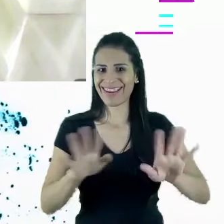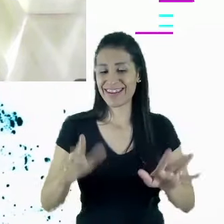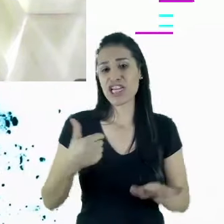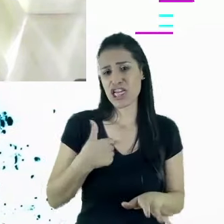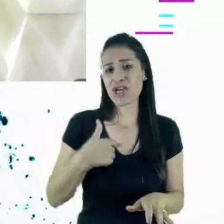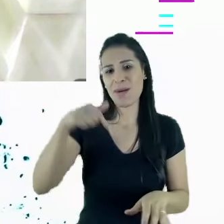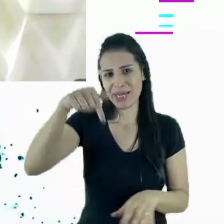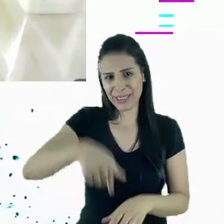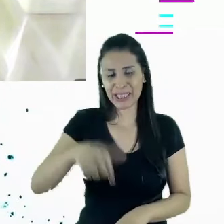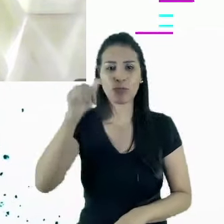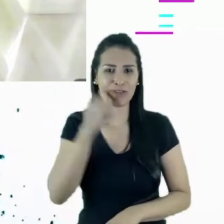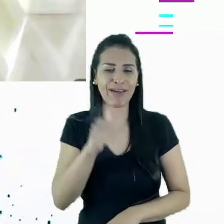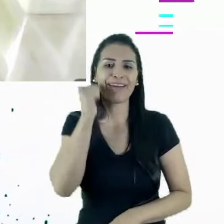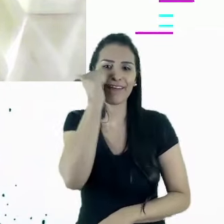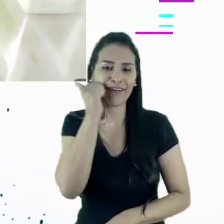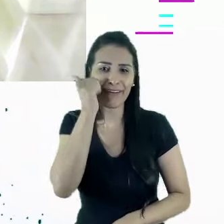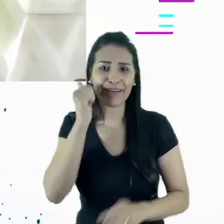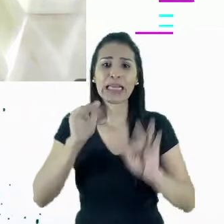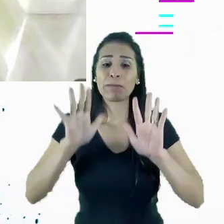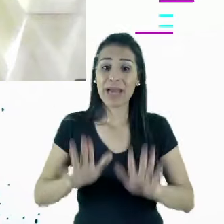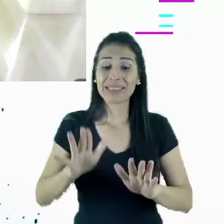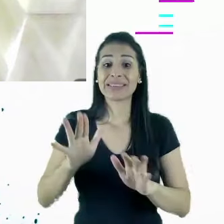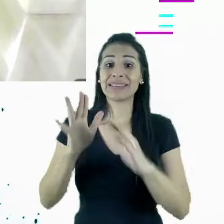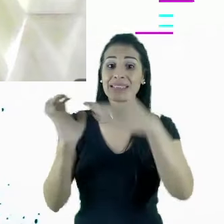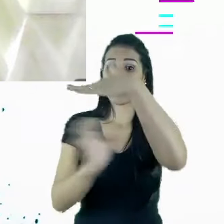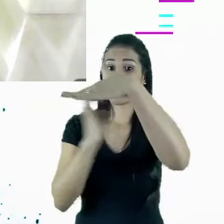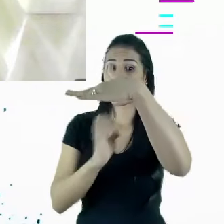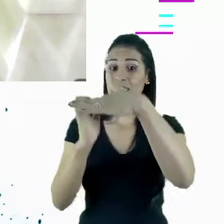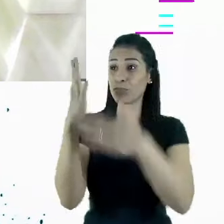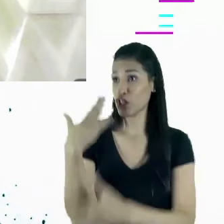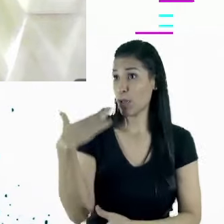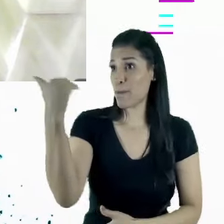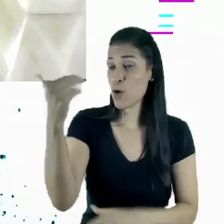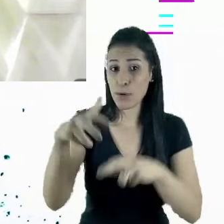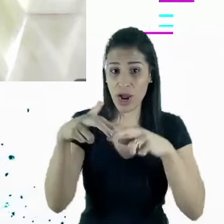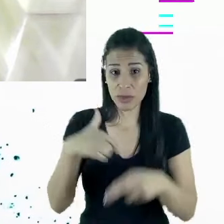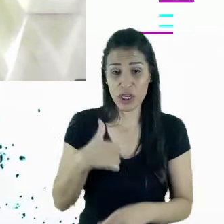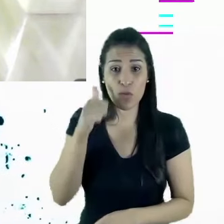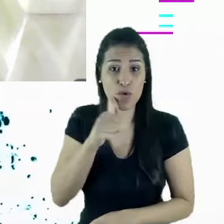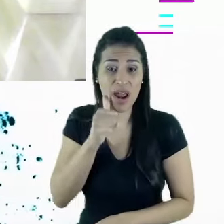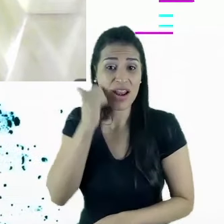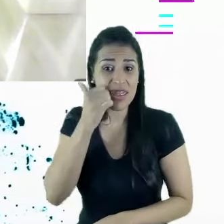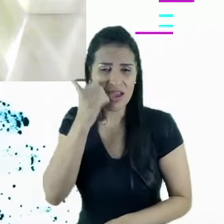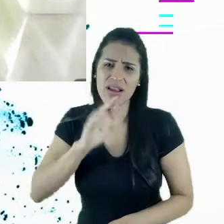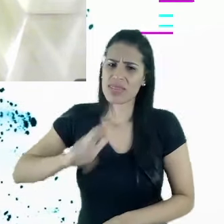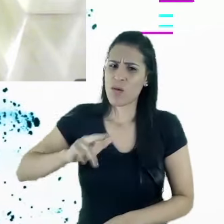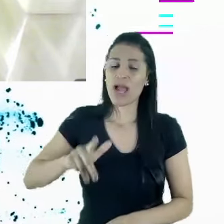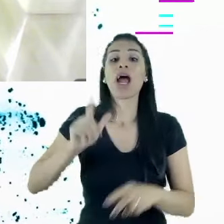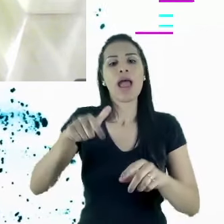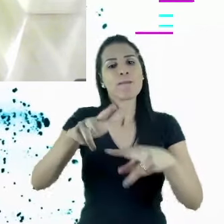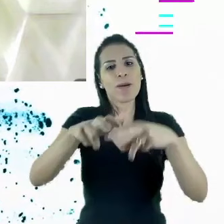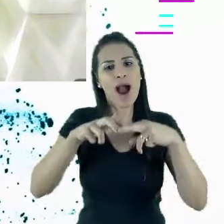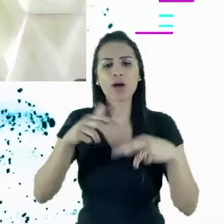negra, mas em nenhuma das empresas que eu fui contratada, eu fui contratada por ser mulher negra, pelo contrário. Foi o meu currículo, as